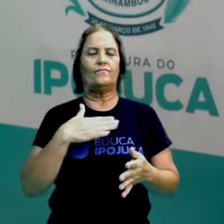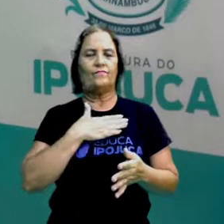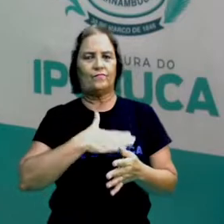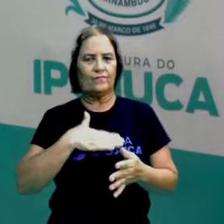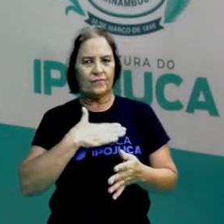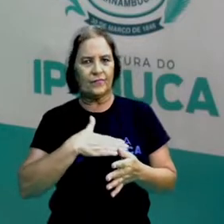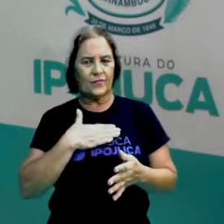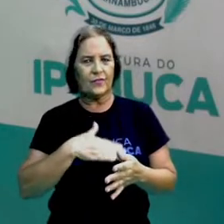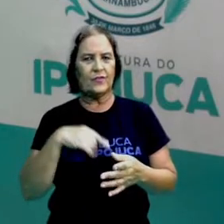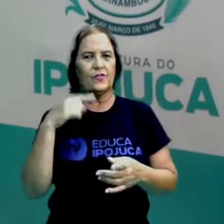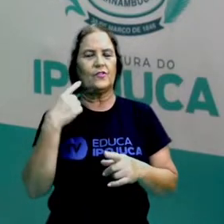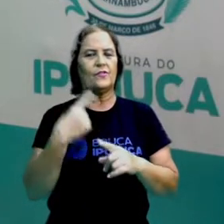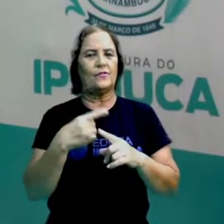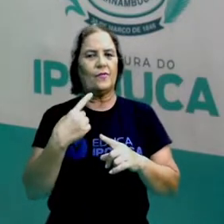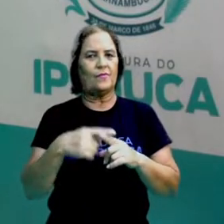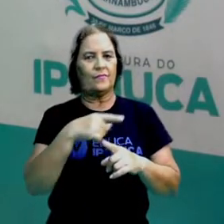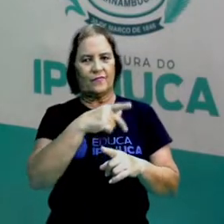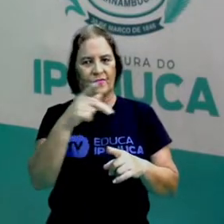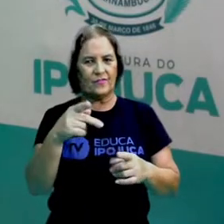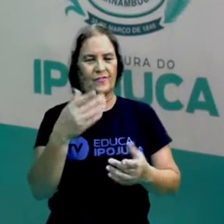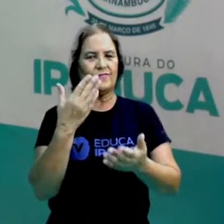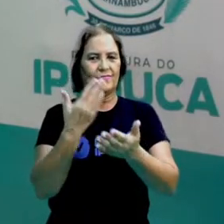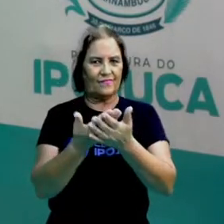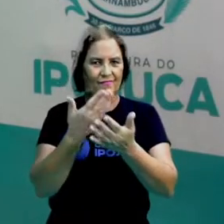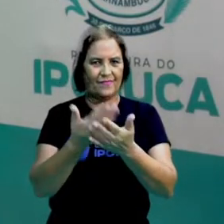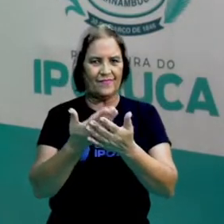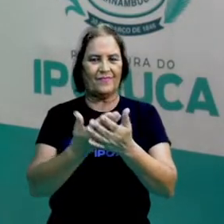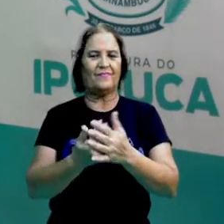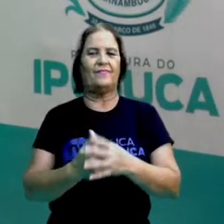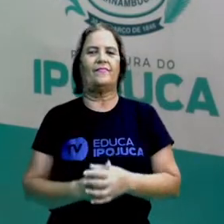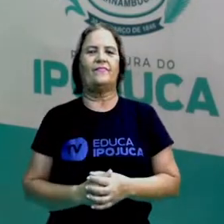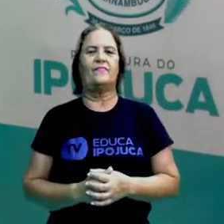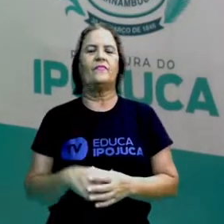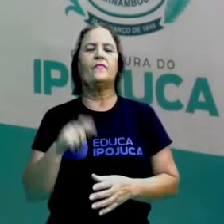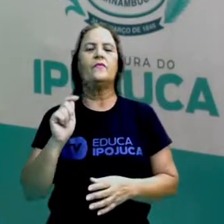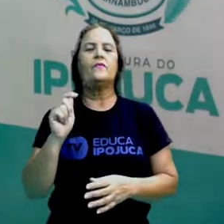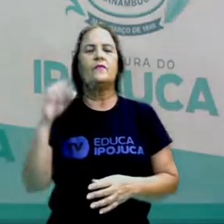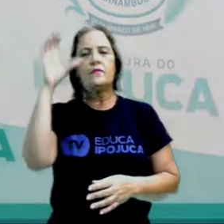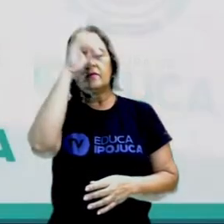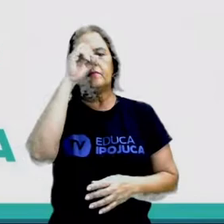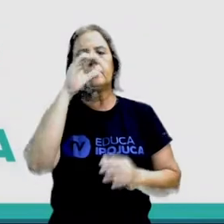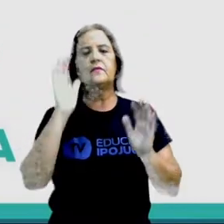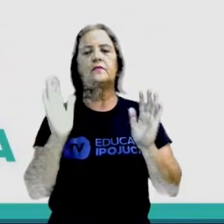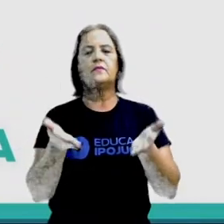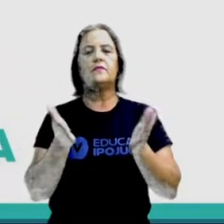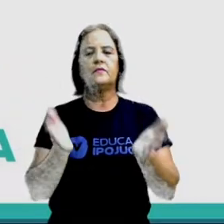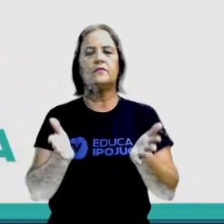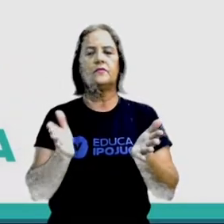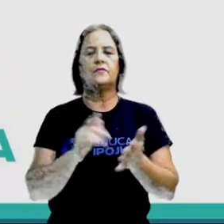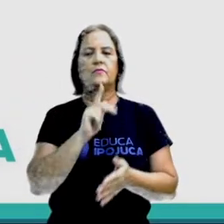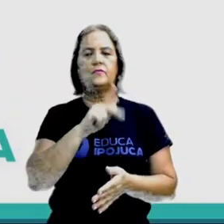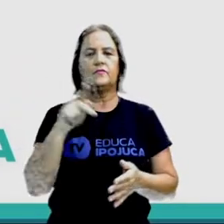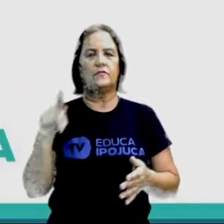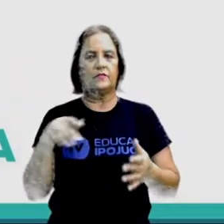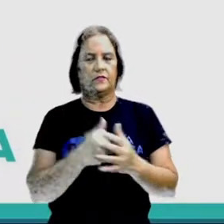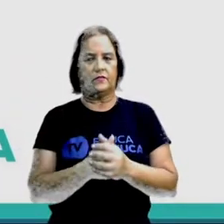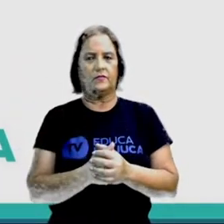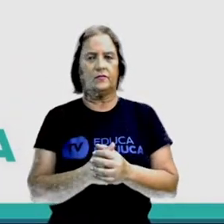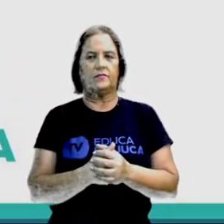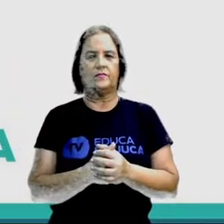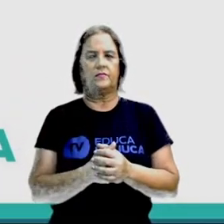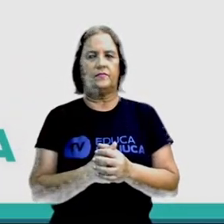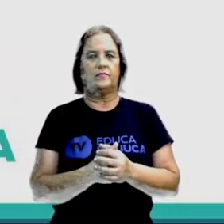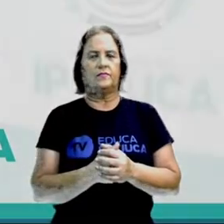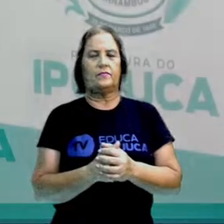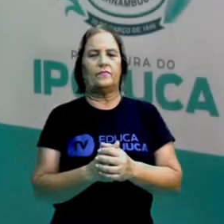porque vocês são muito estudiosos, tá bom? O que é que nós vamos aprender hoje, Teacher Leandro? Vamos aprender o seguinte, Superlative Comparative.